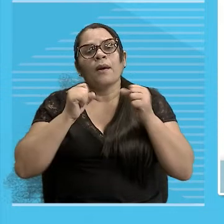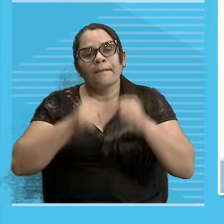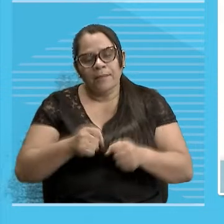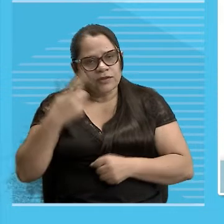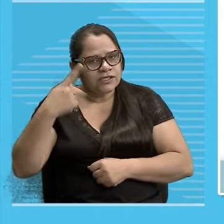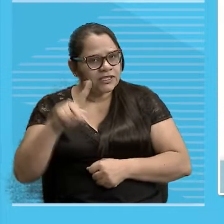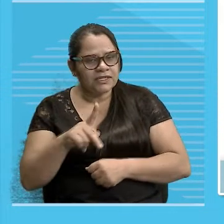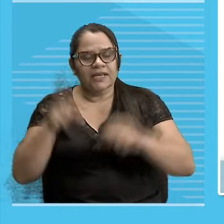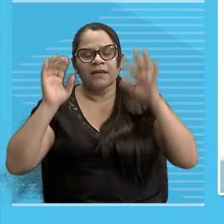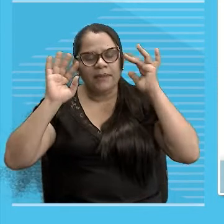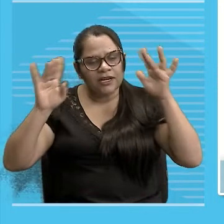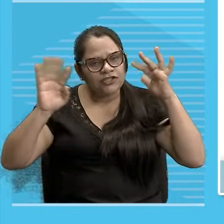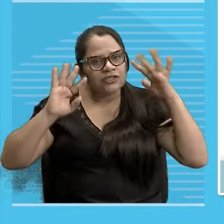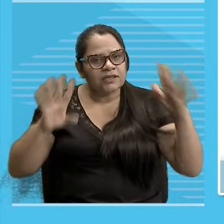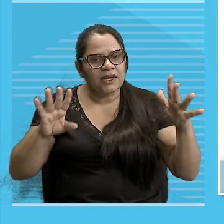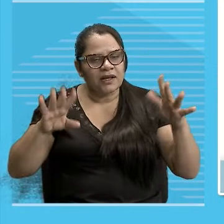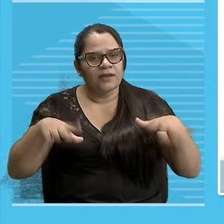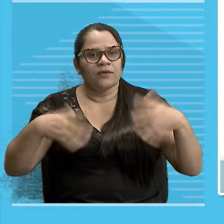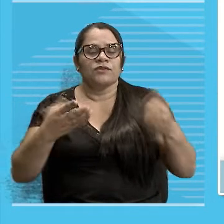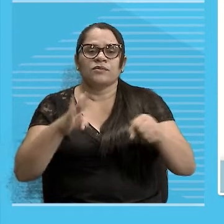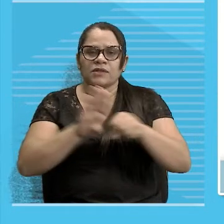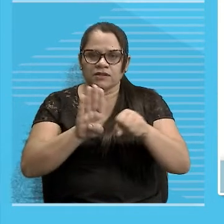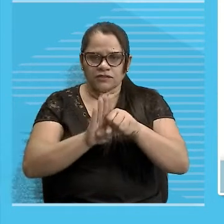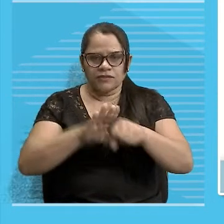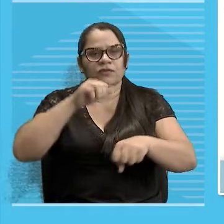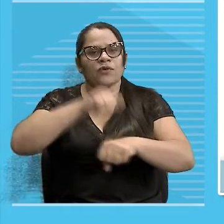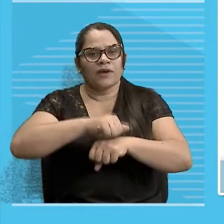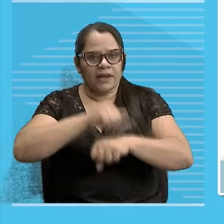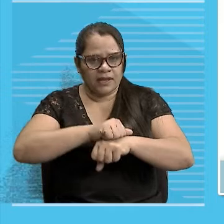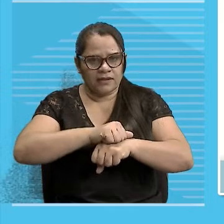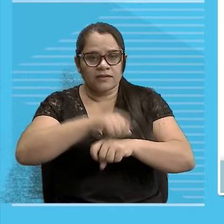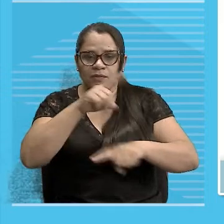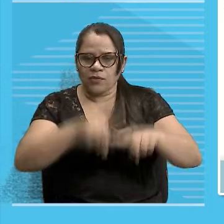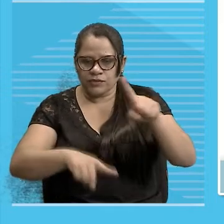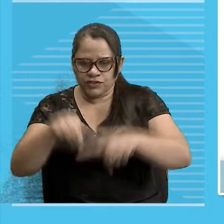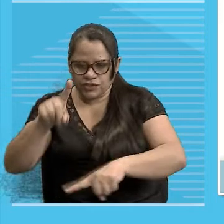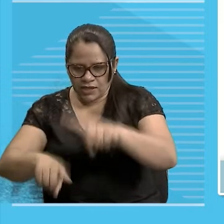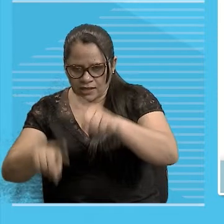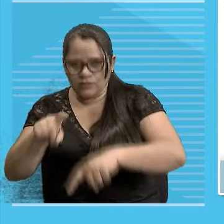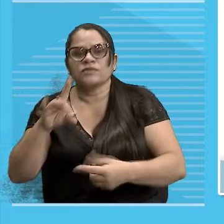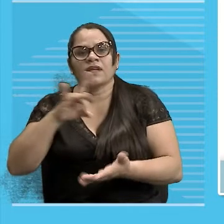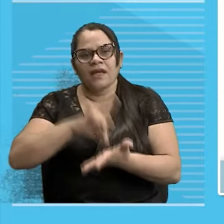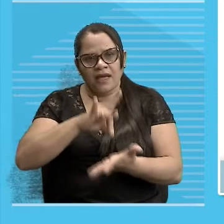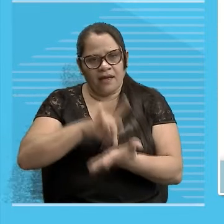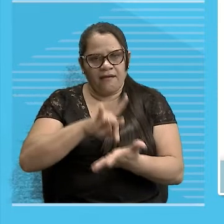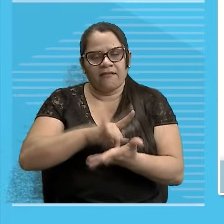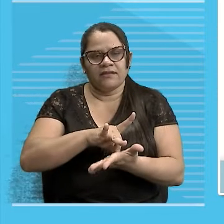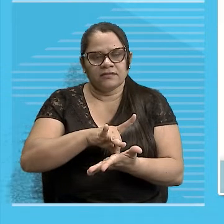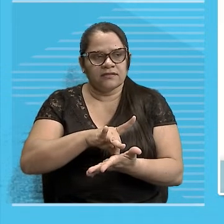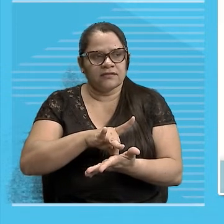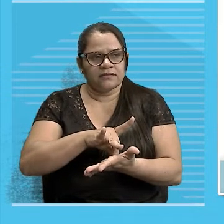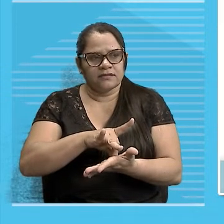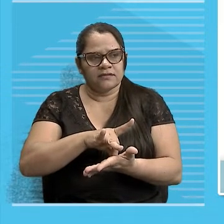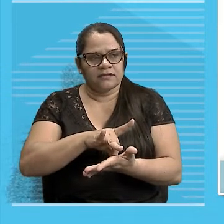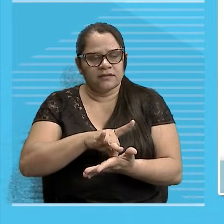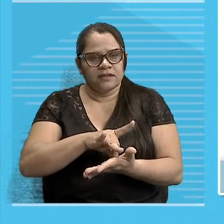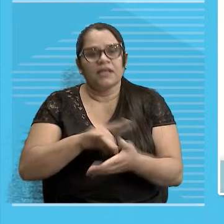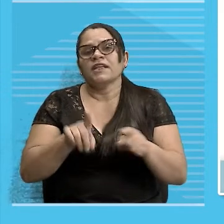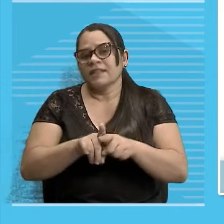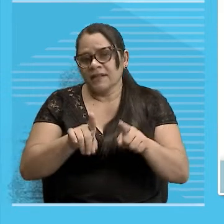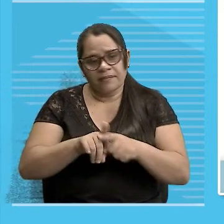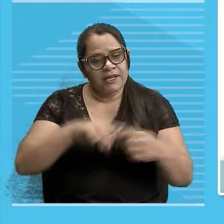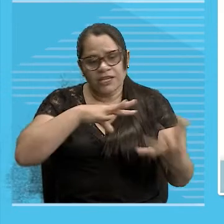Substantivos concretos Designam seres do mundo real Ou seja Que de fato existem Tá E do mundo